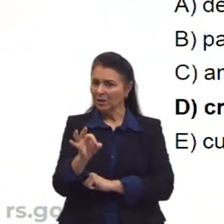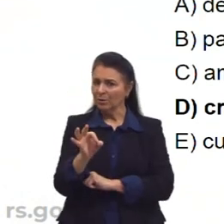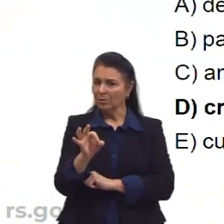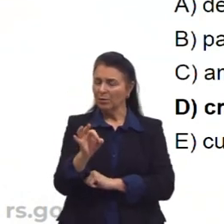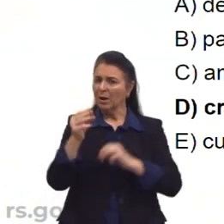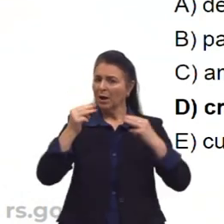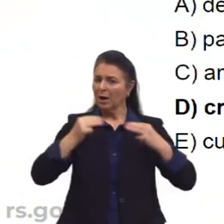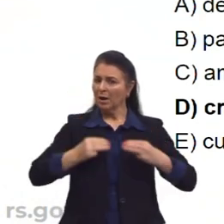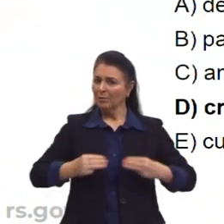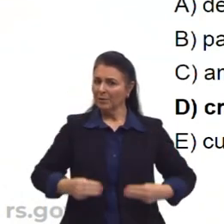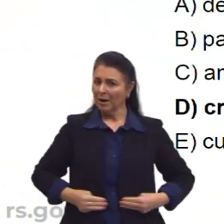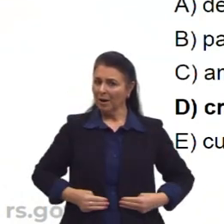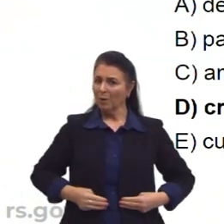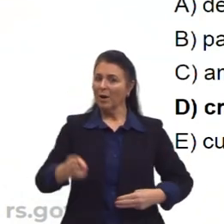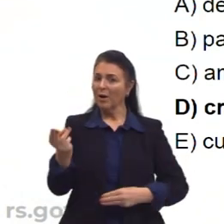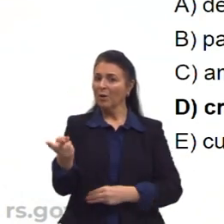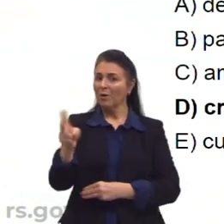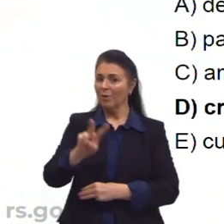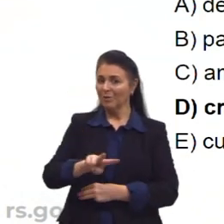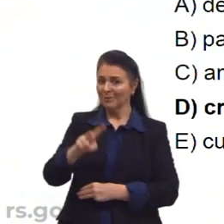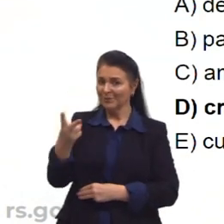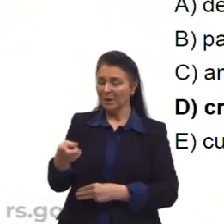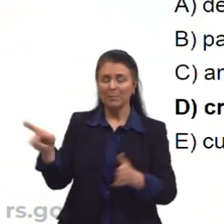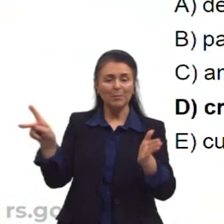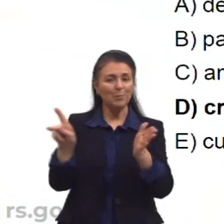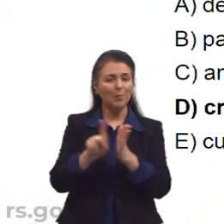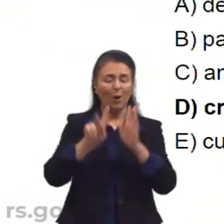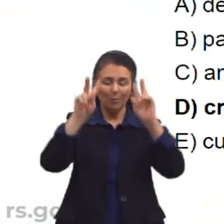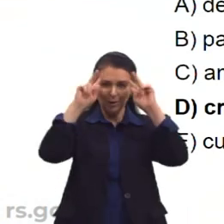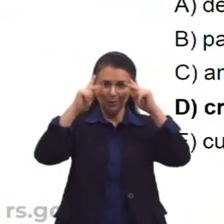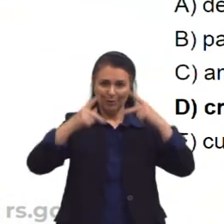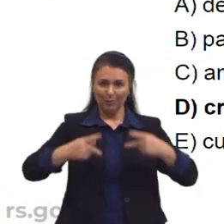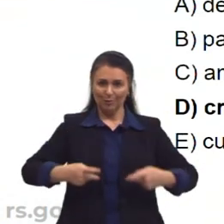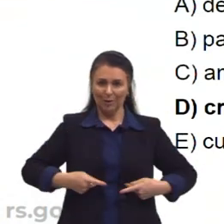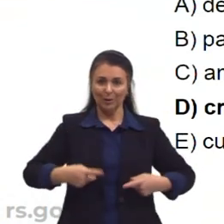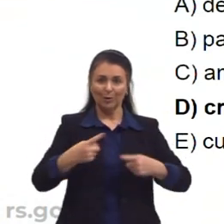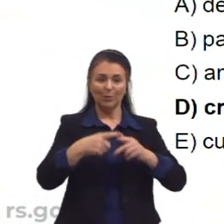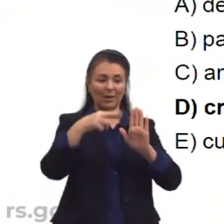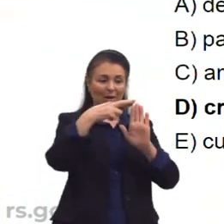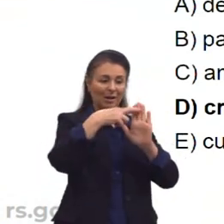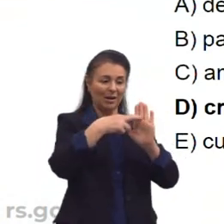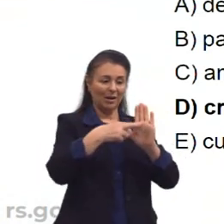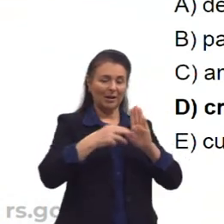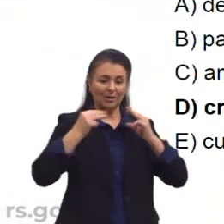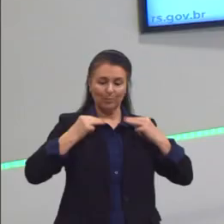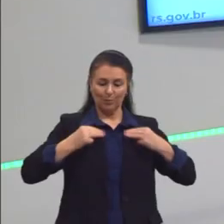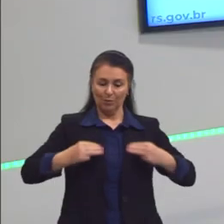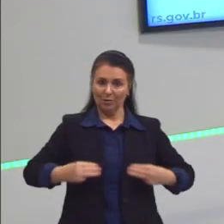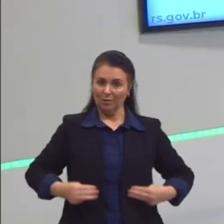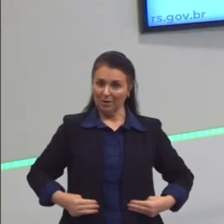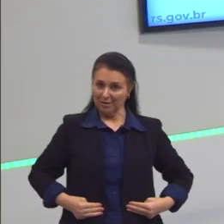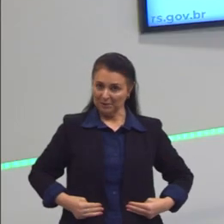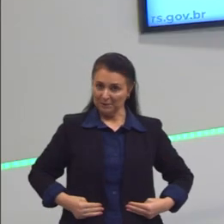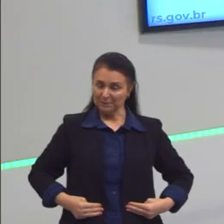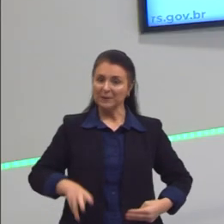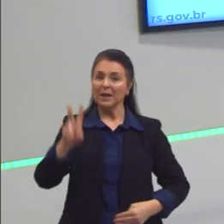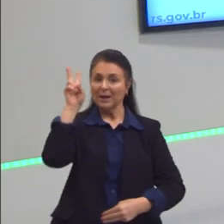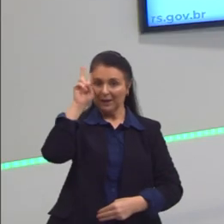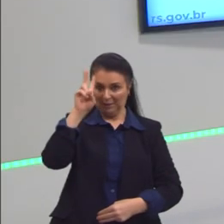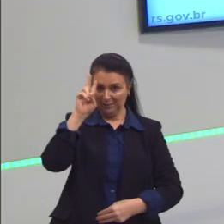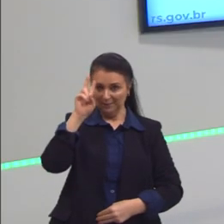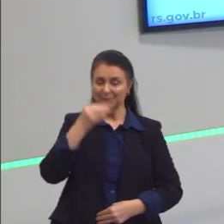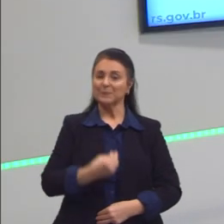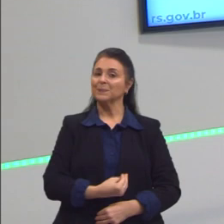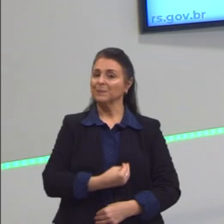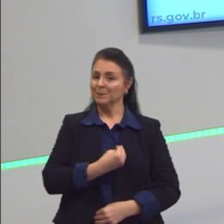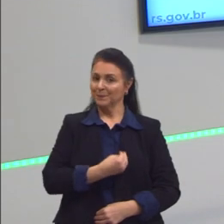uma ambiguidade inerente ao ser humano, porque as normas morais são. Normas morais lembram da nossa convivência,